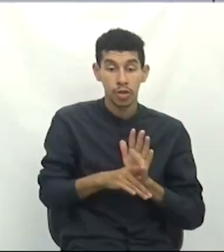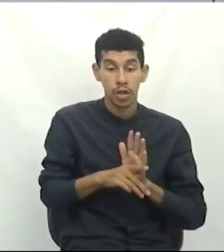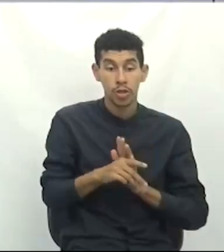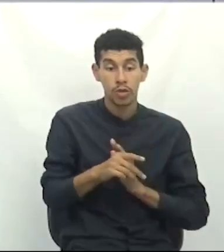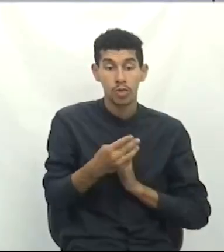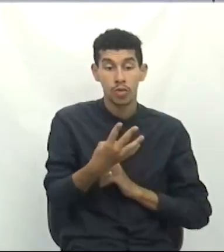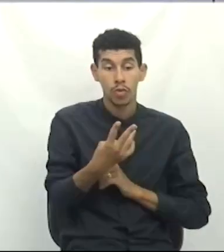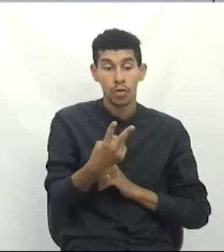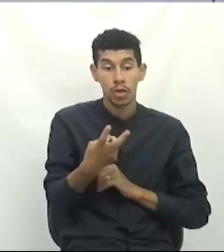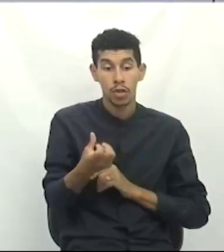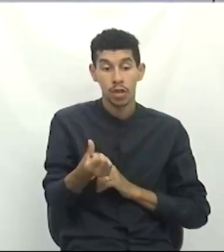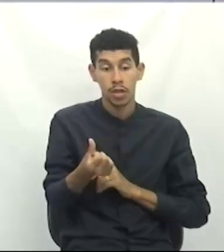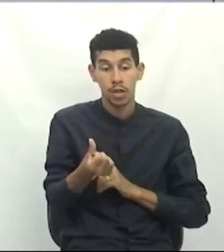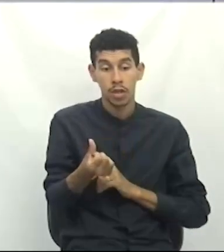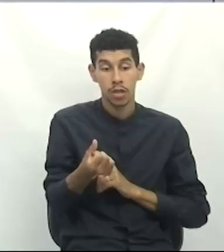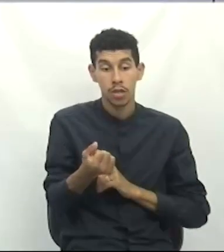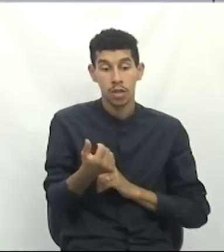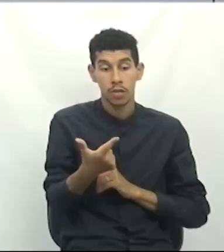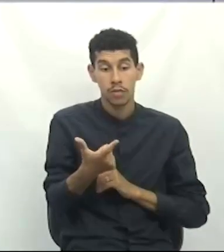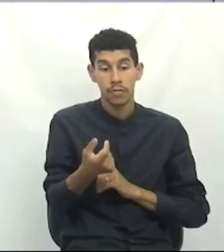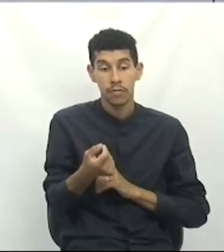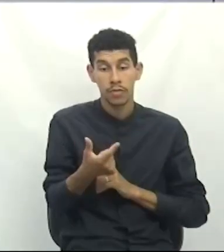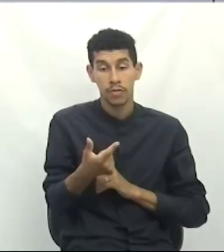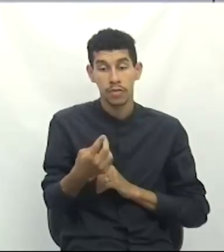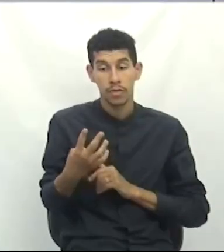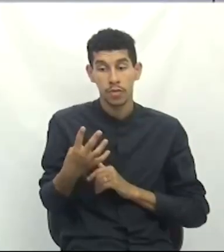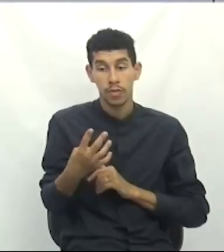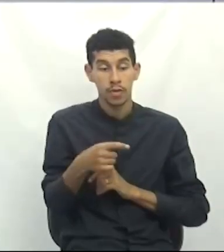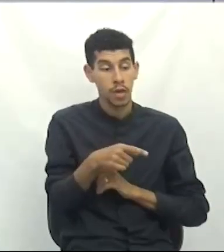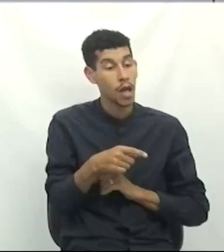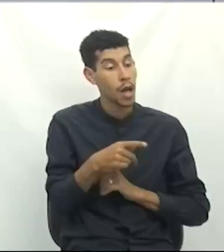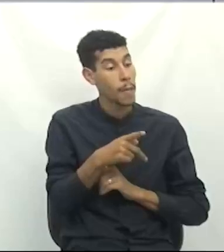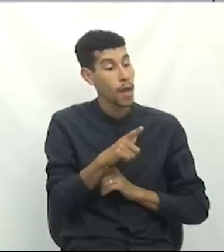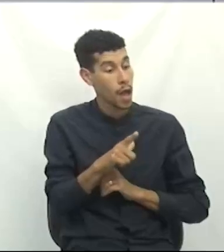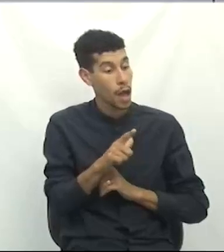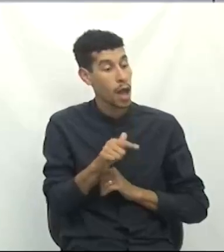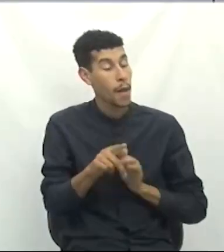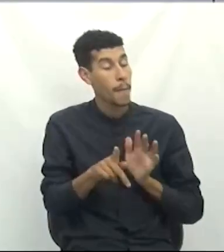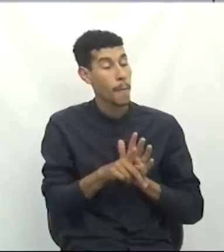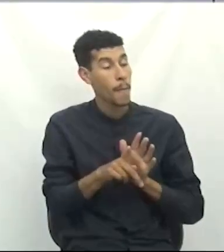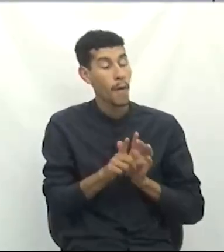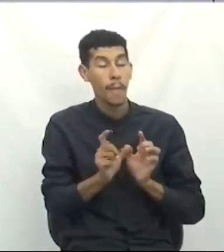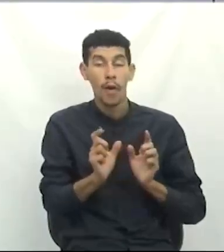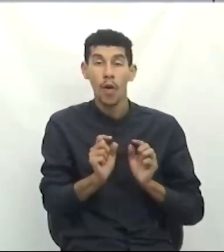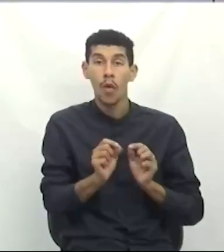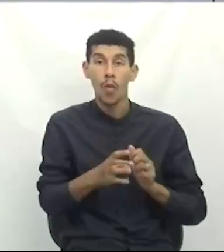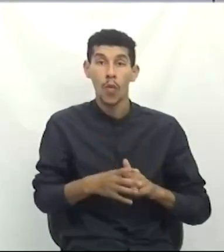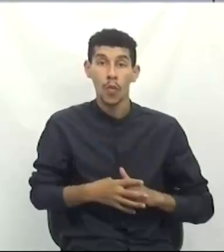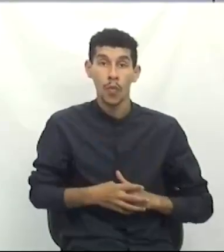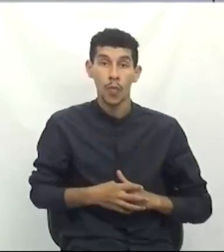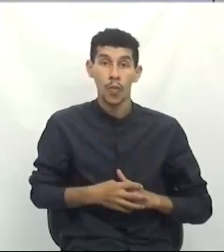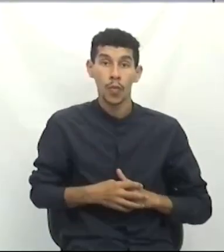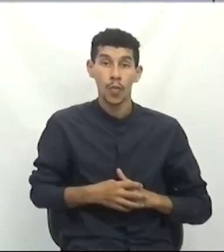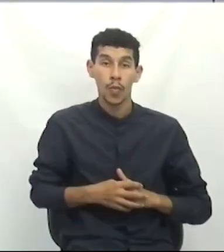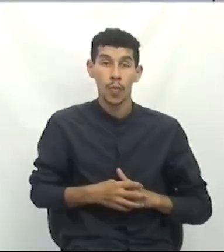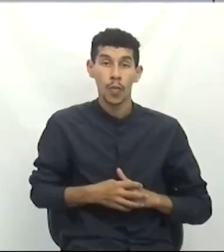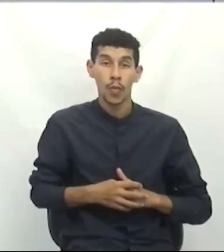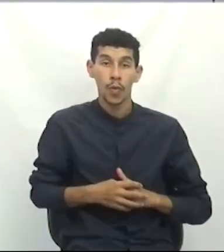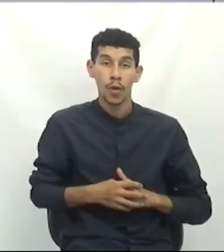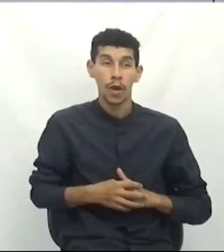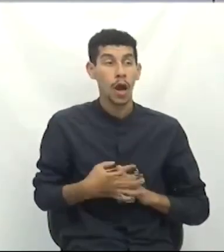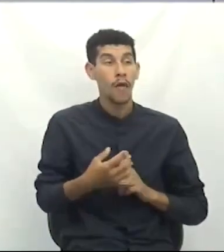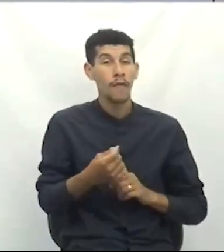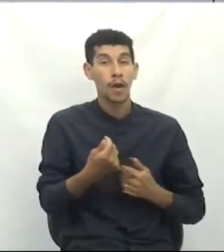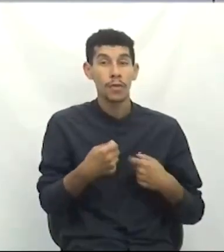4624. Esse PL trata daquela indenização que está se